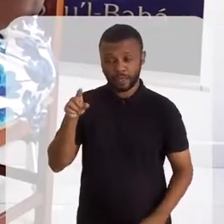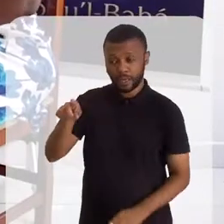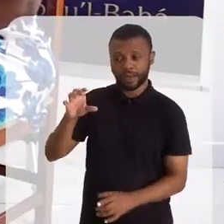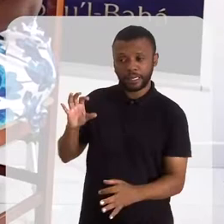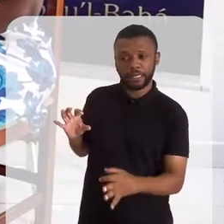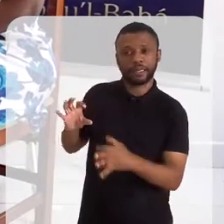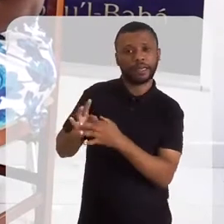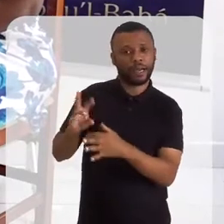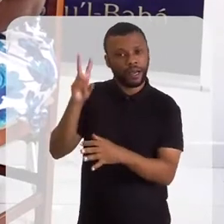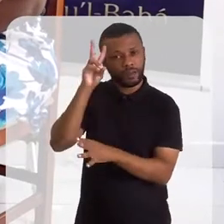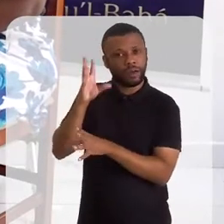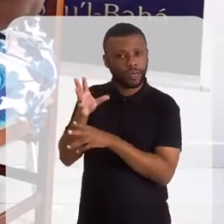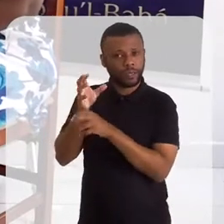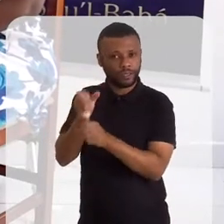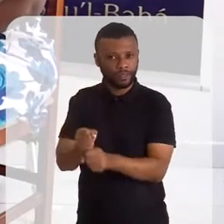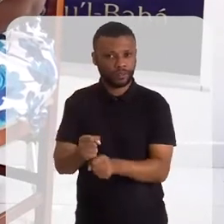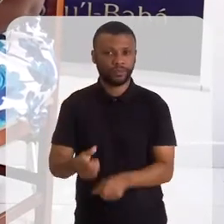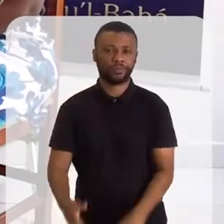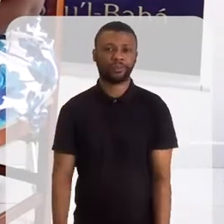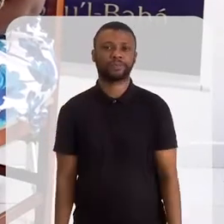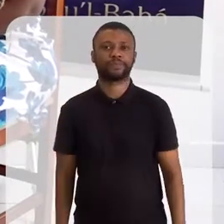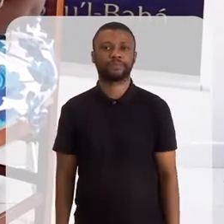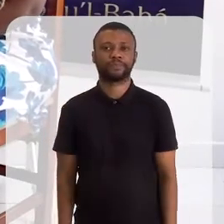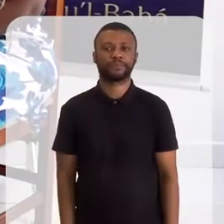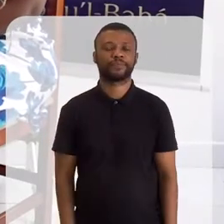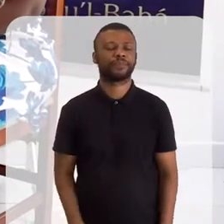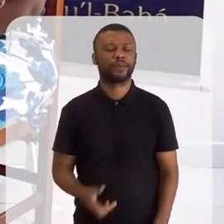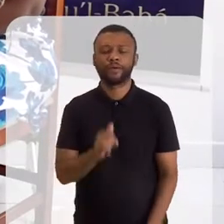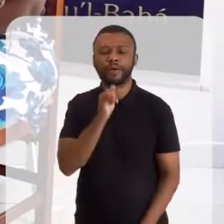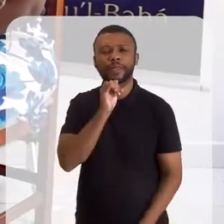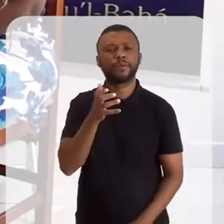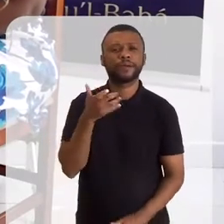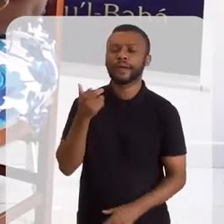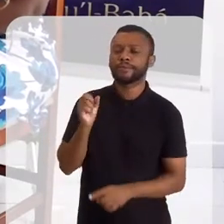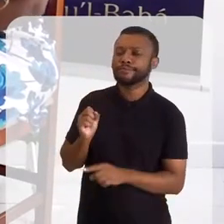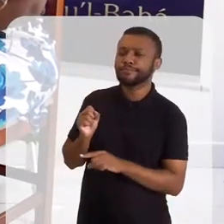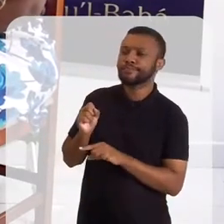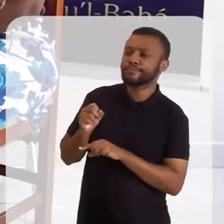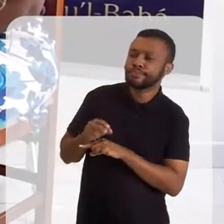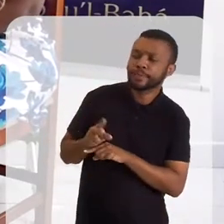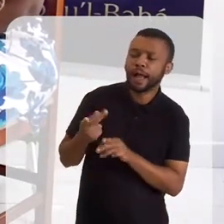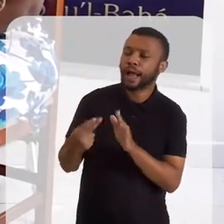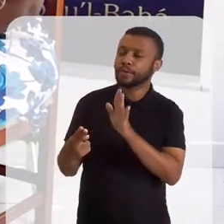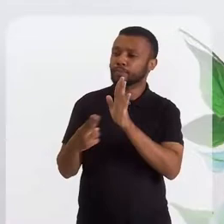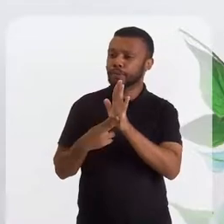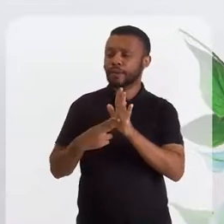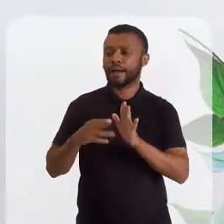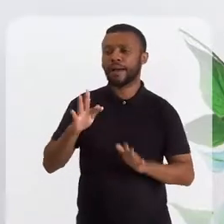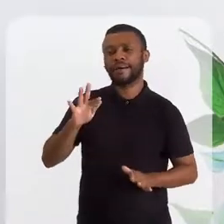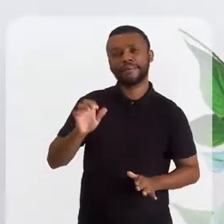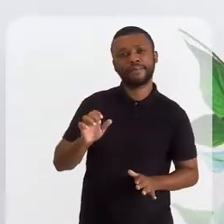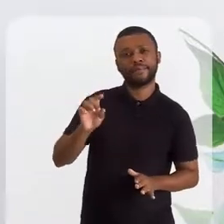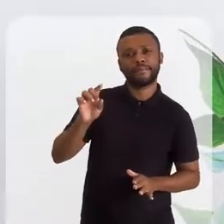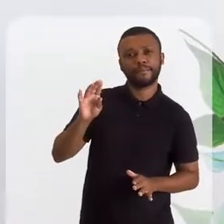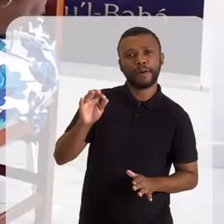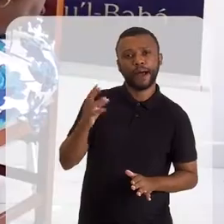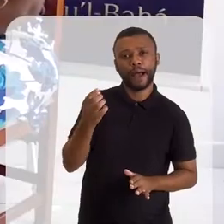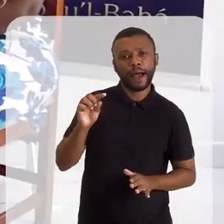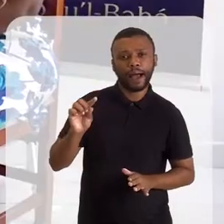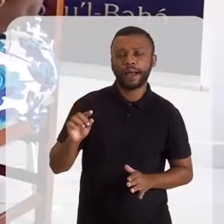Perfeito. Digamos que eu queira entrar para a fé Bahá'u'llá. O que eu tenho que fazer?